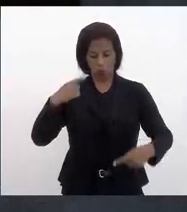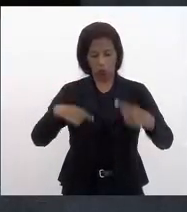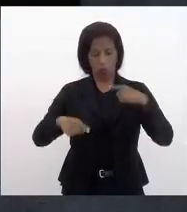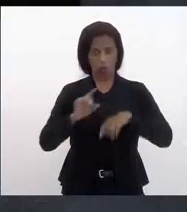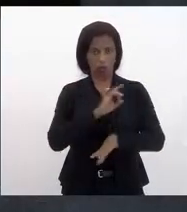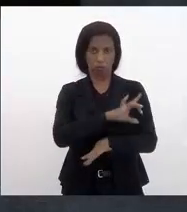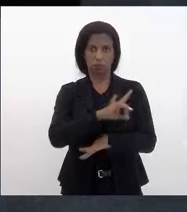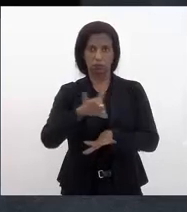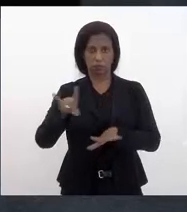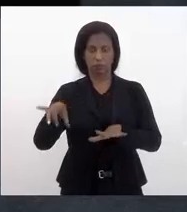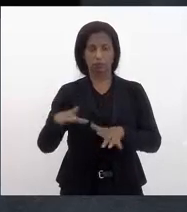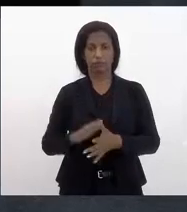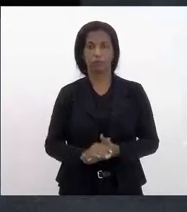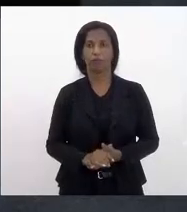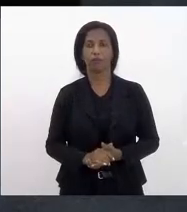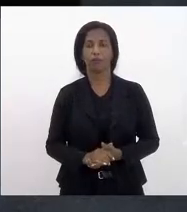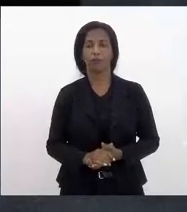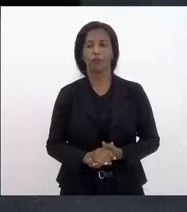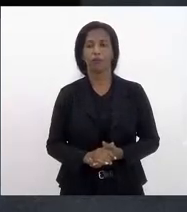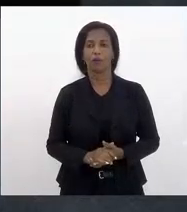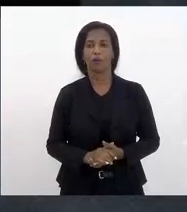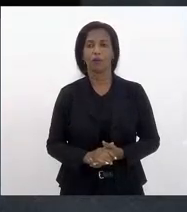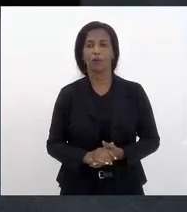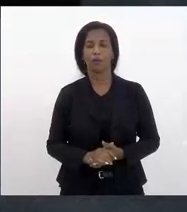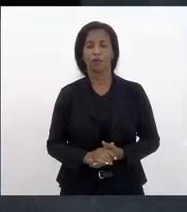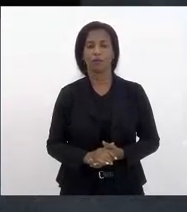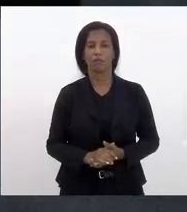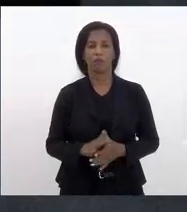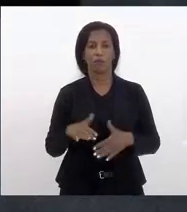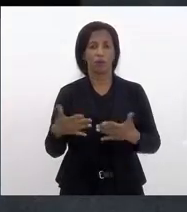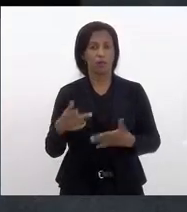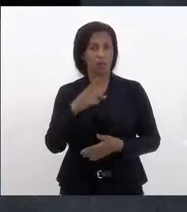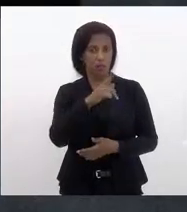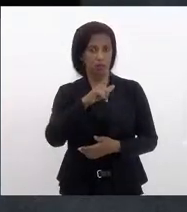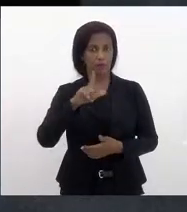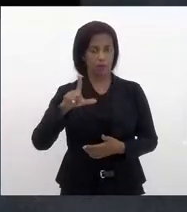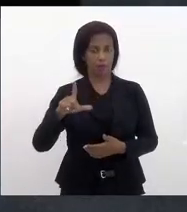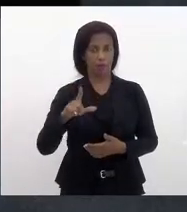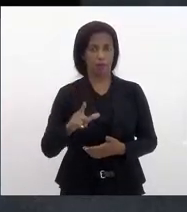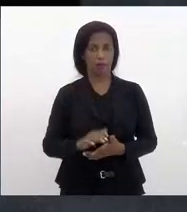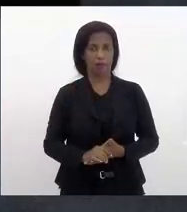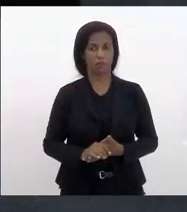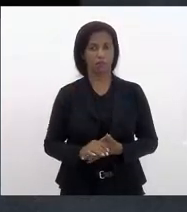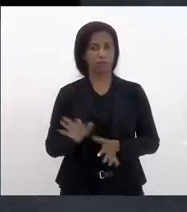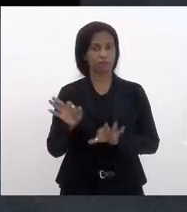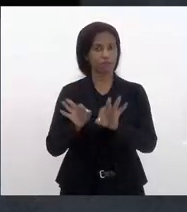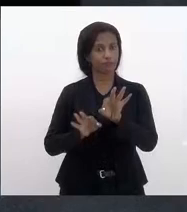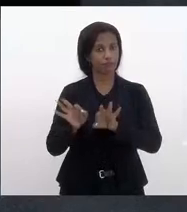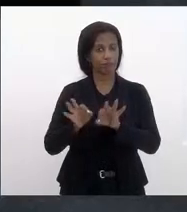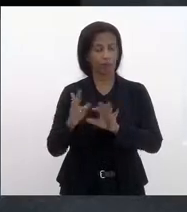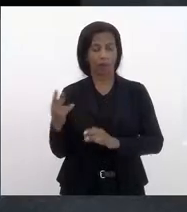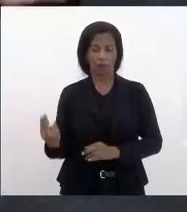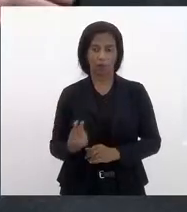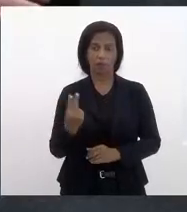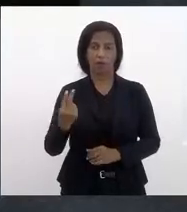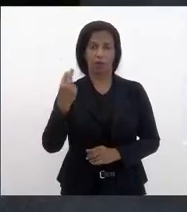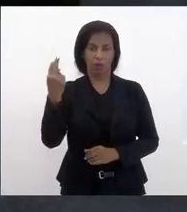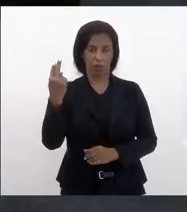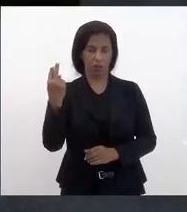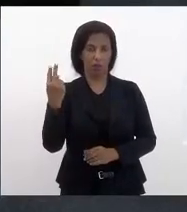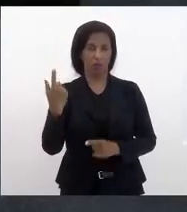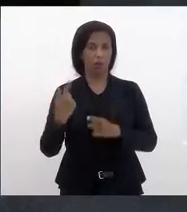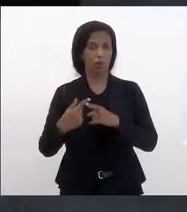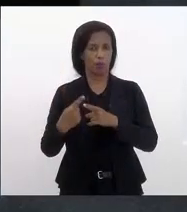de cada um. Então, esse projeto de lei é um projeto que valoriza, porque